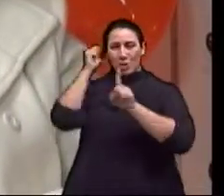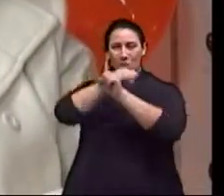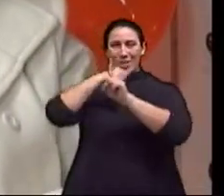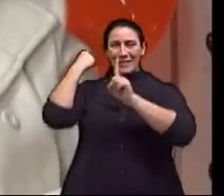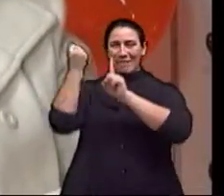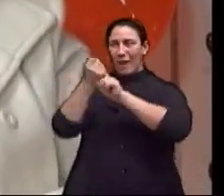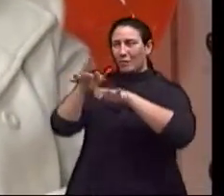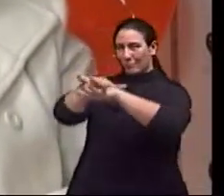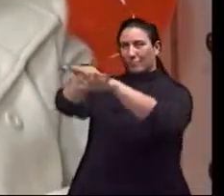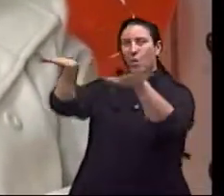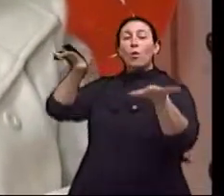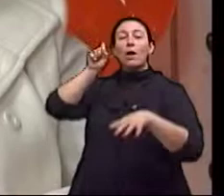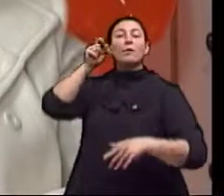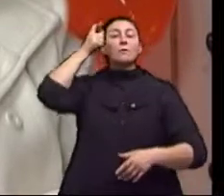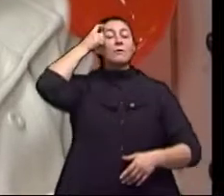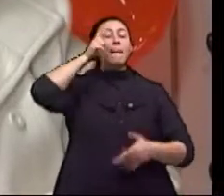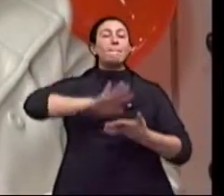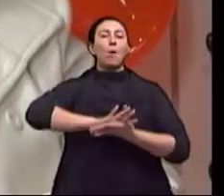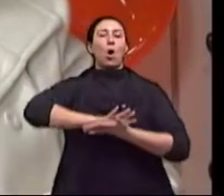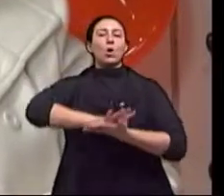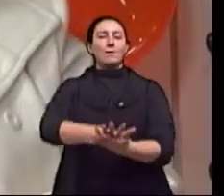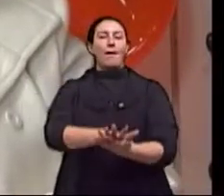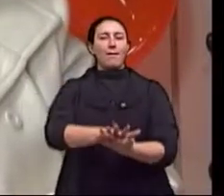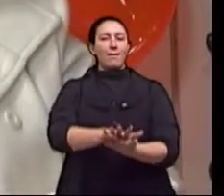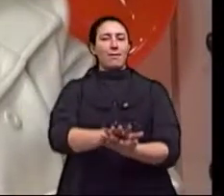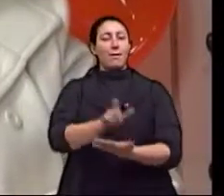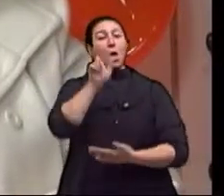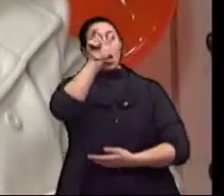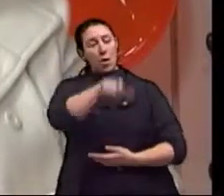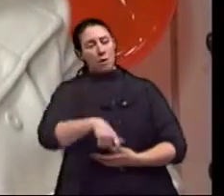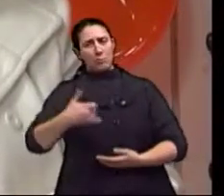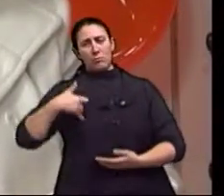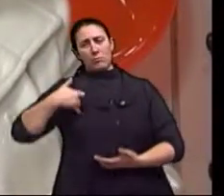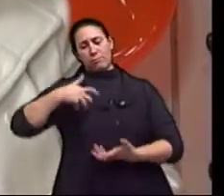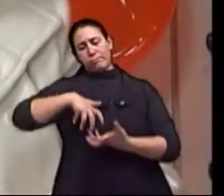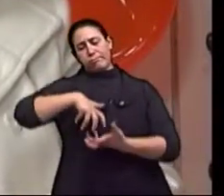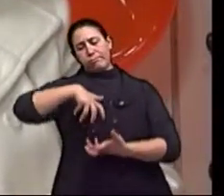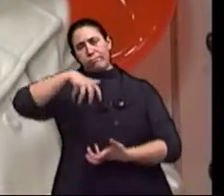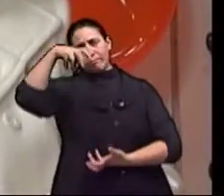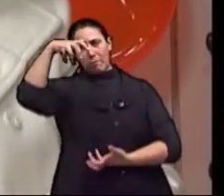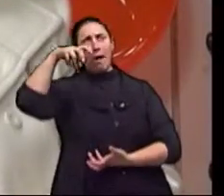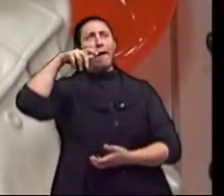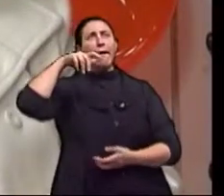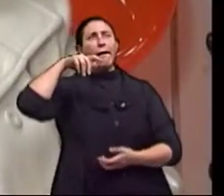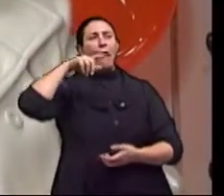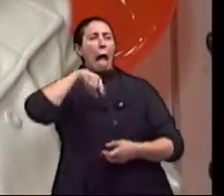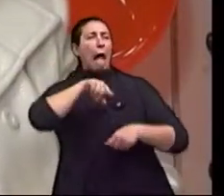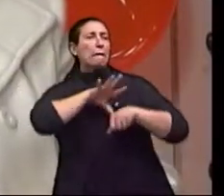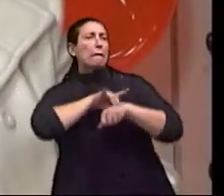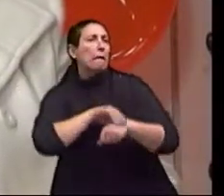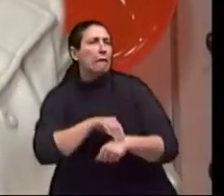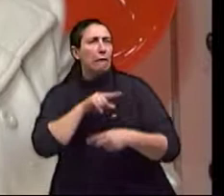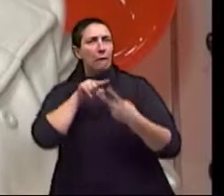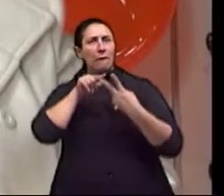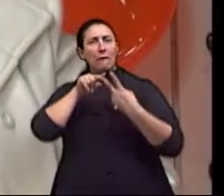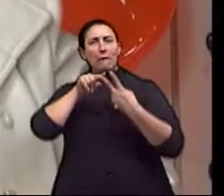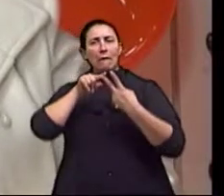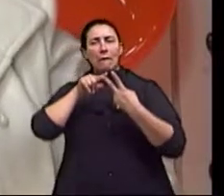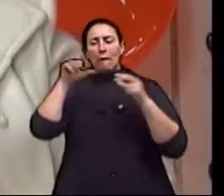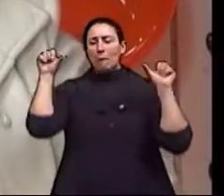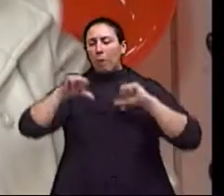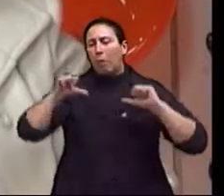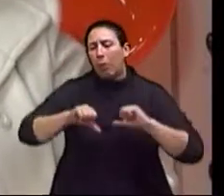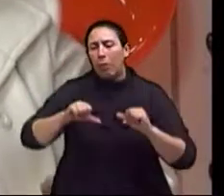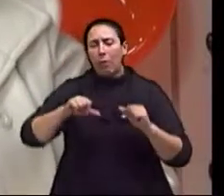Lisabela, ainda, o preconceito que associa a longevidade com déficit e doença. É a pura verdade. E como tu disseste antes,